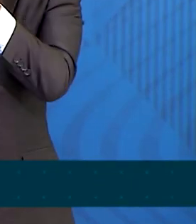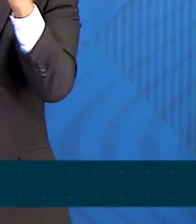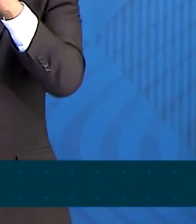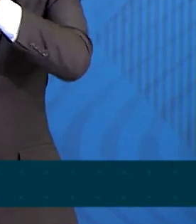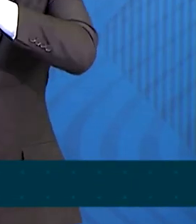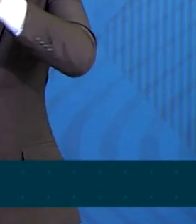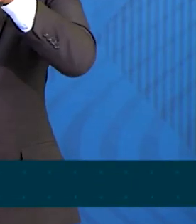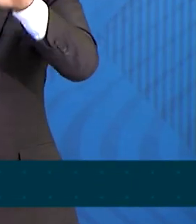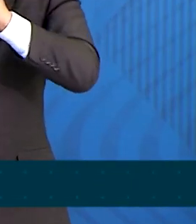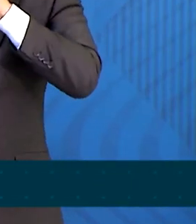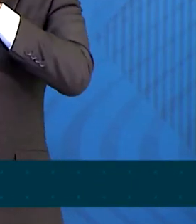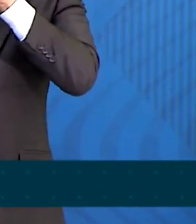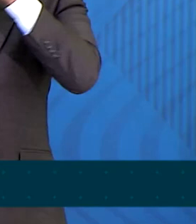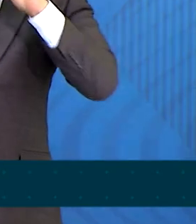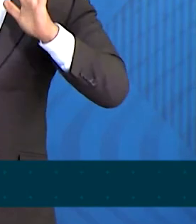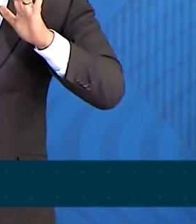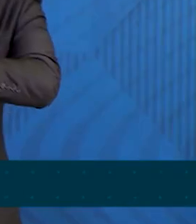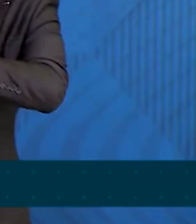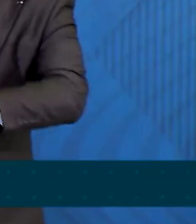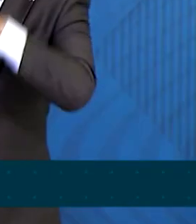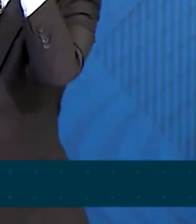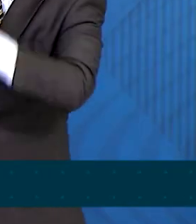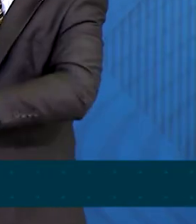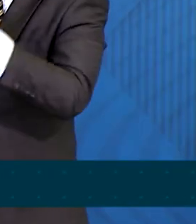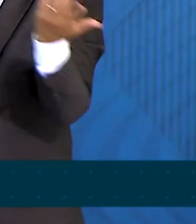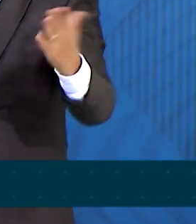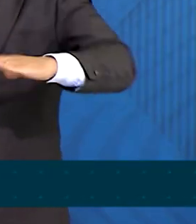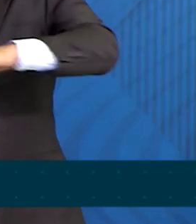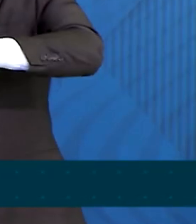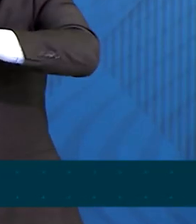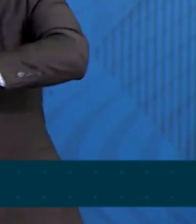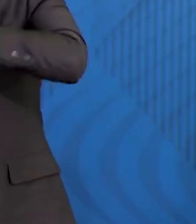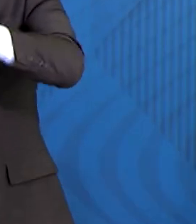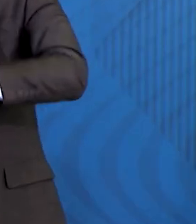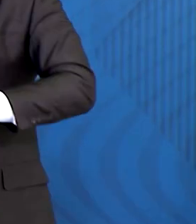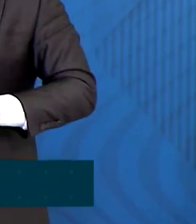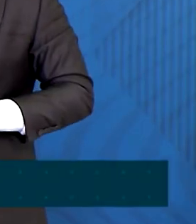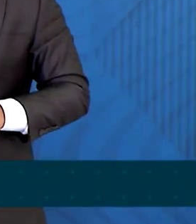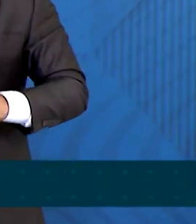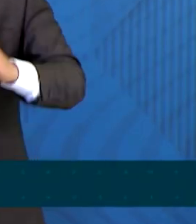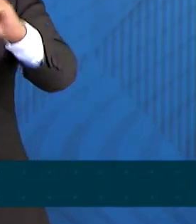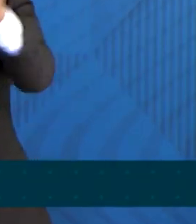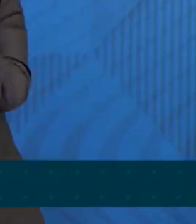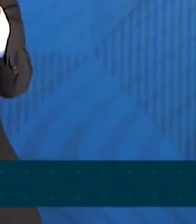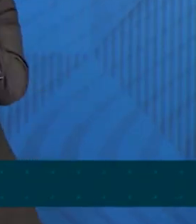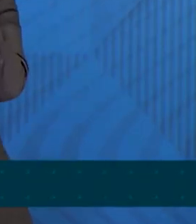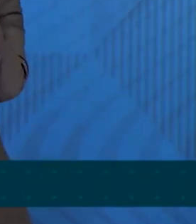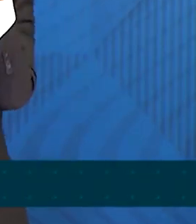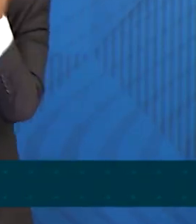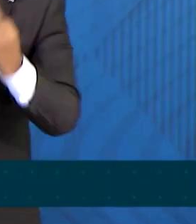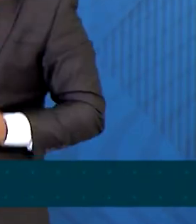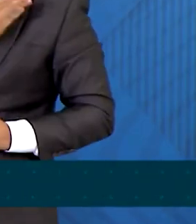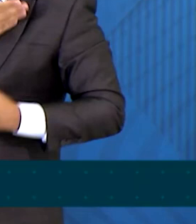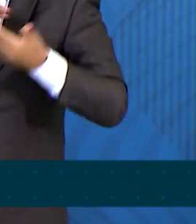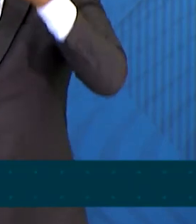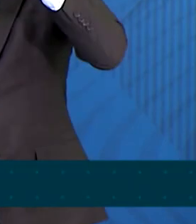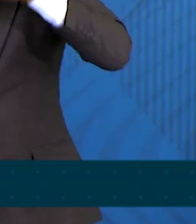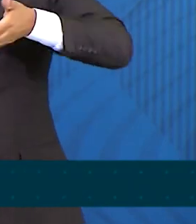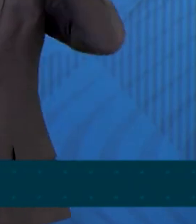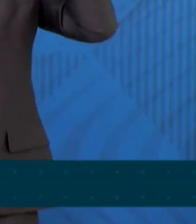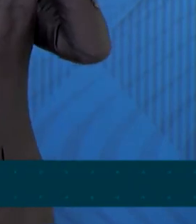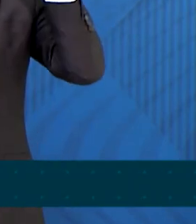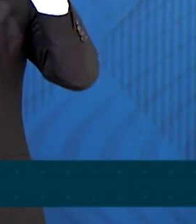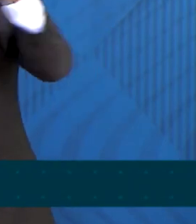trouxe e nos obrigou a sermos digitais. Ter acesso à internet é poder falar com a família e os amigos. É abrir janelas